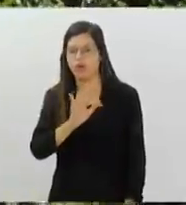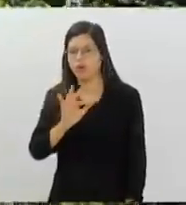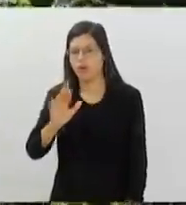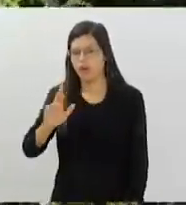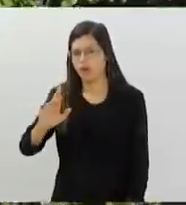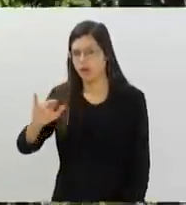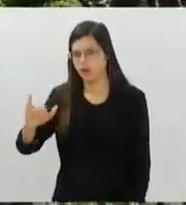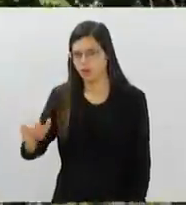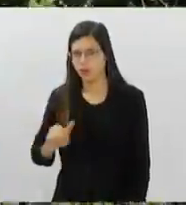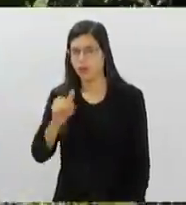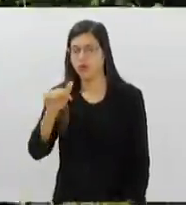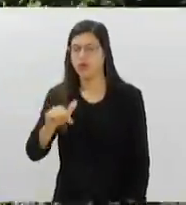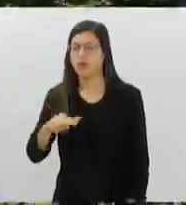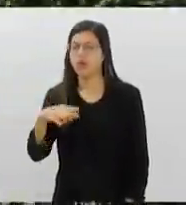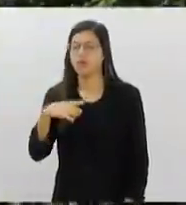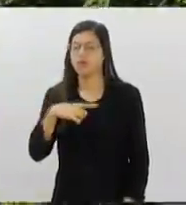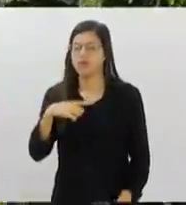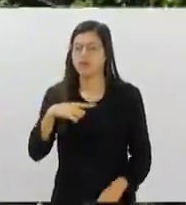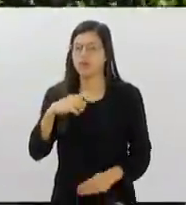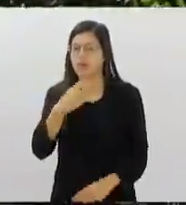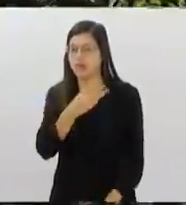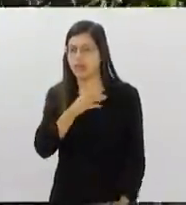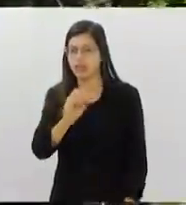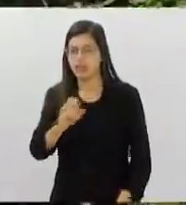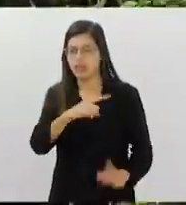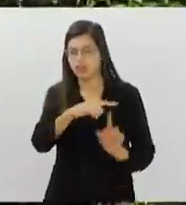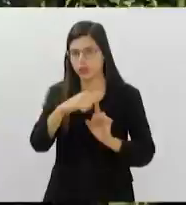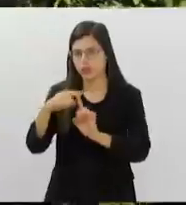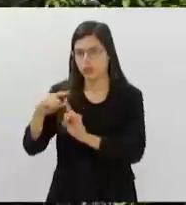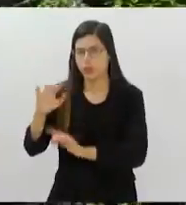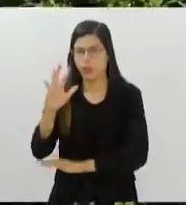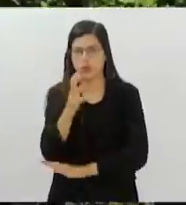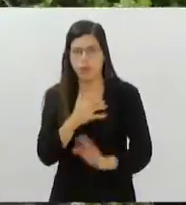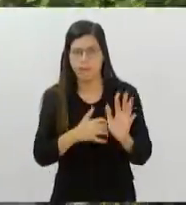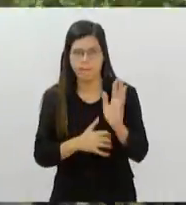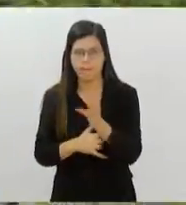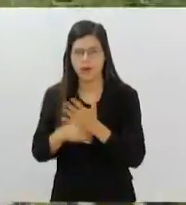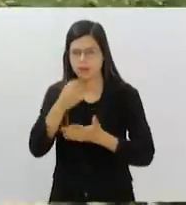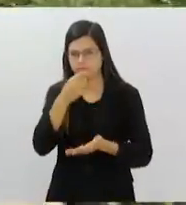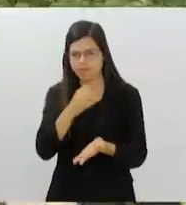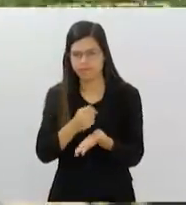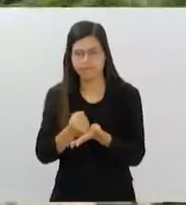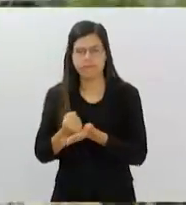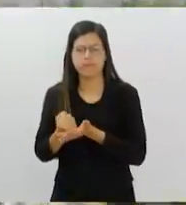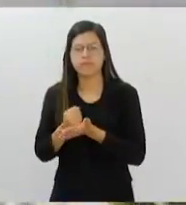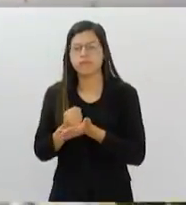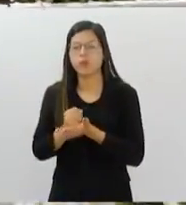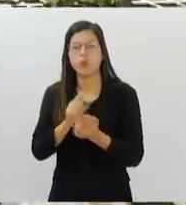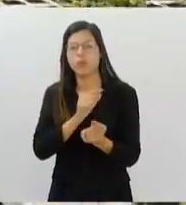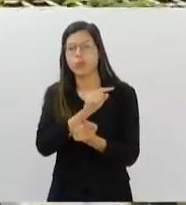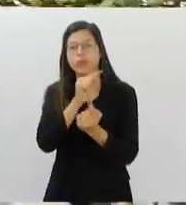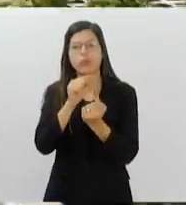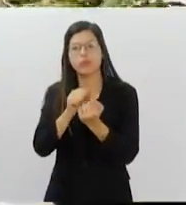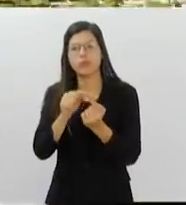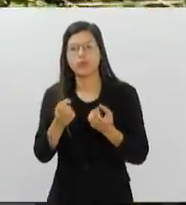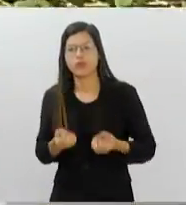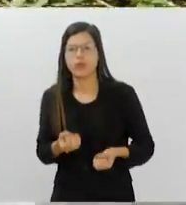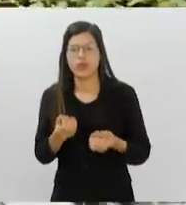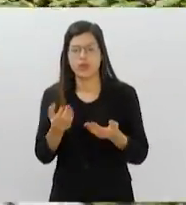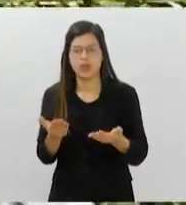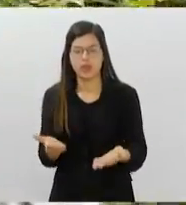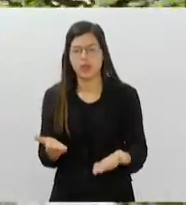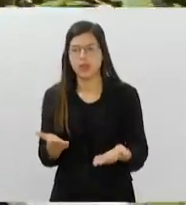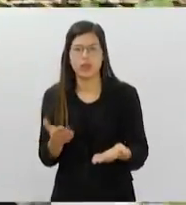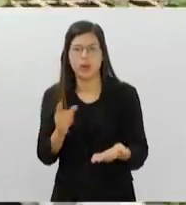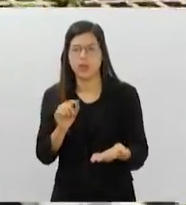metros quadrados, são cultivadas 30 espécies de plantas medicinais. A intenção é disponibilizar em breve